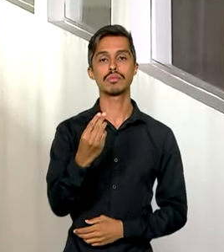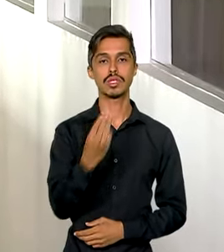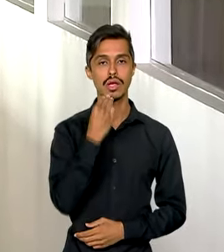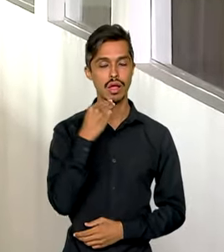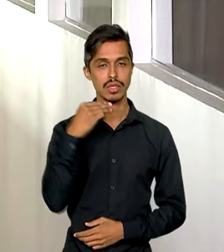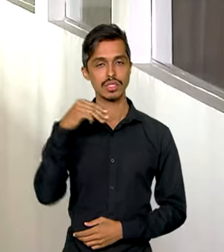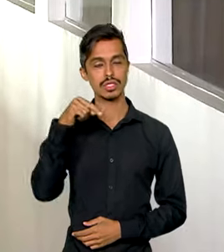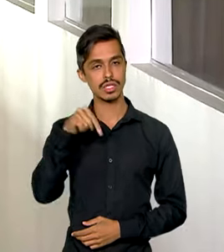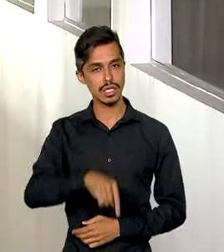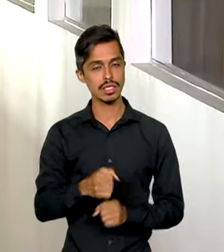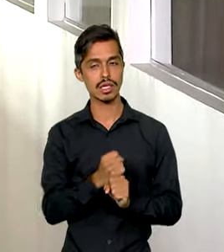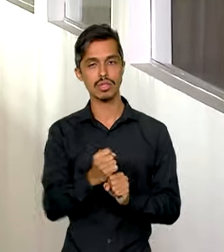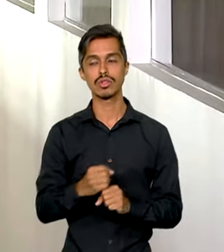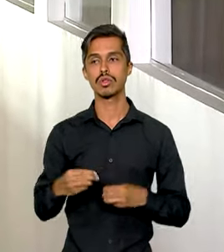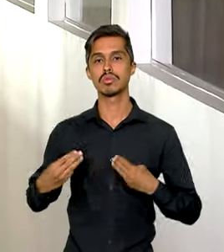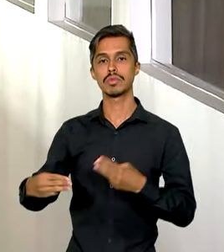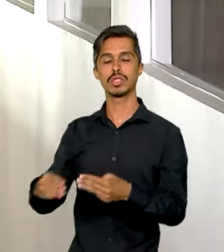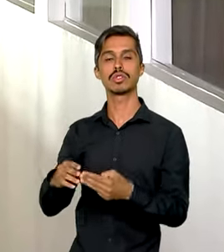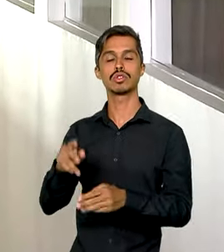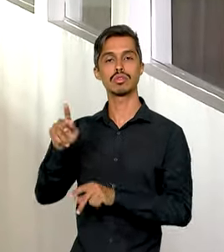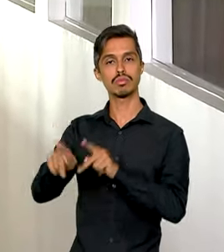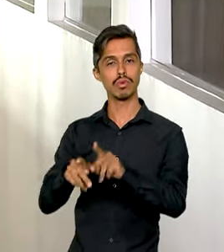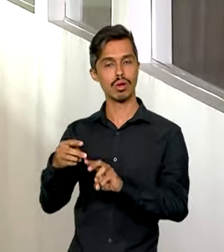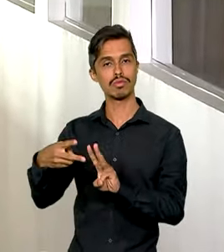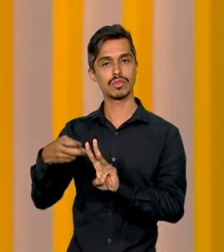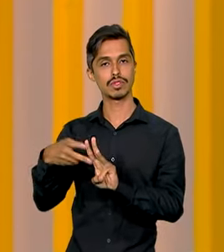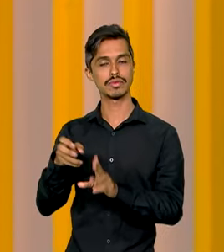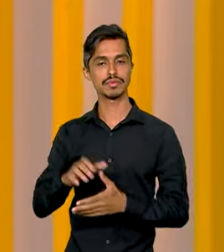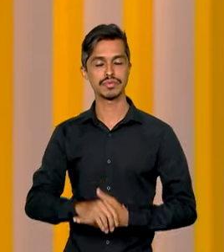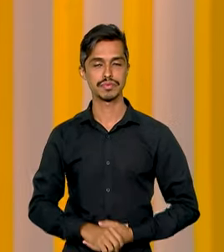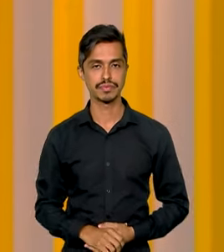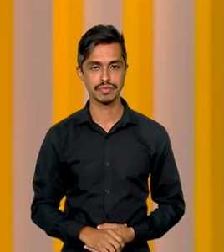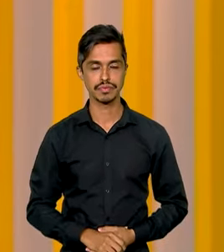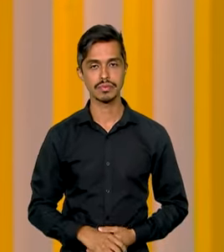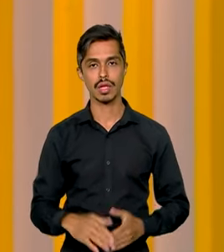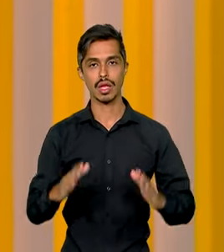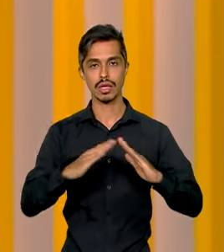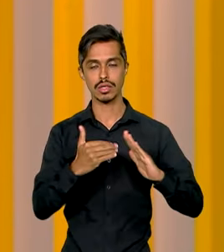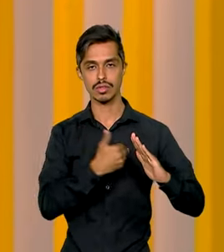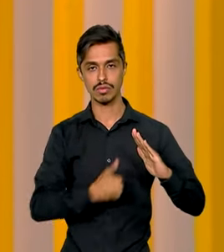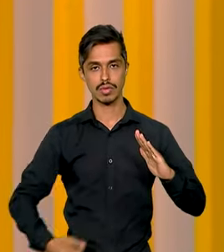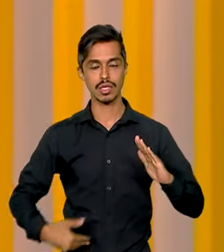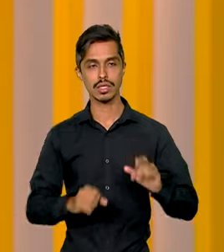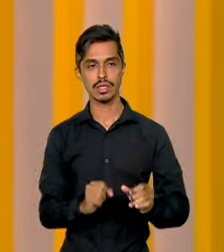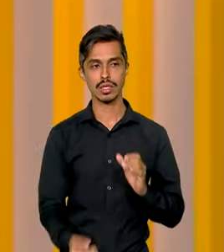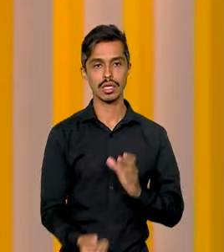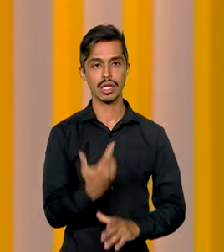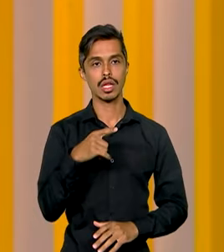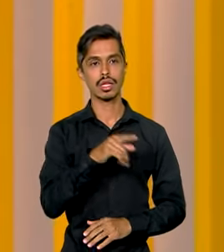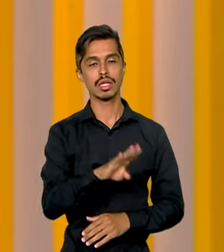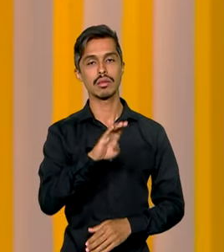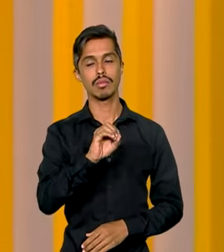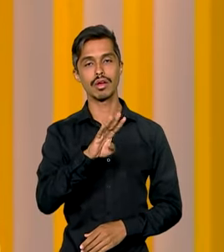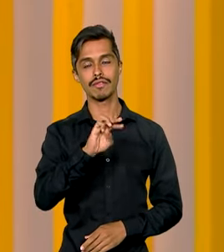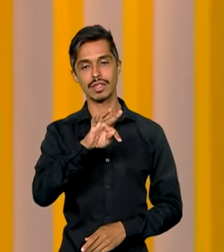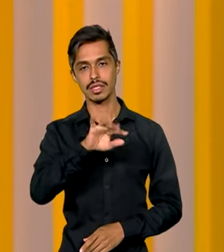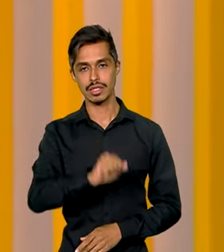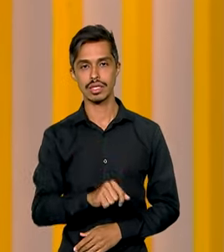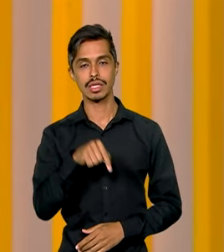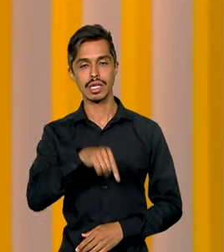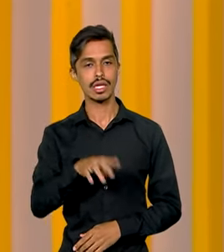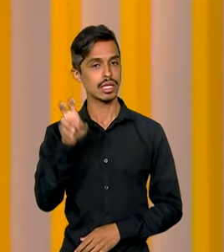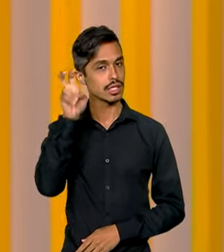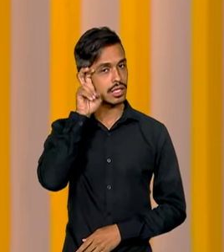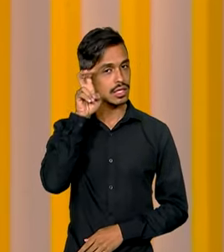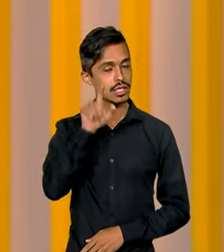ano, segundo o Ministério dos Povos Indígenas. A Casa de Governo será inaugurada em Boa Vista nesta quinta-feira,